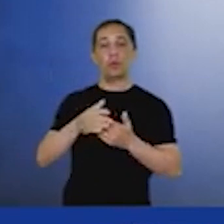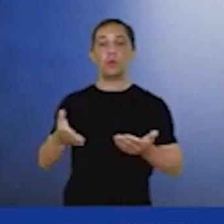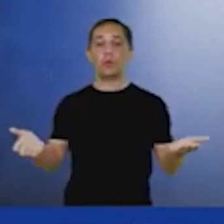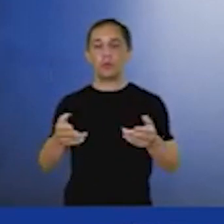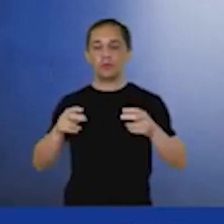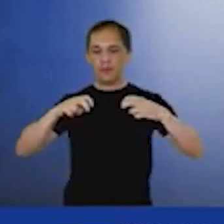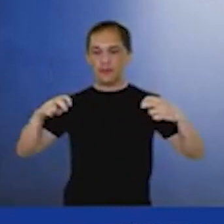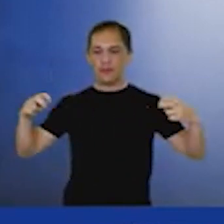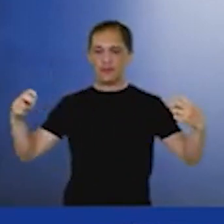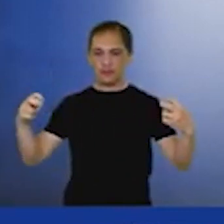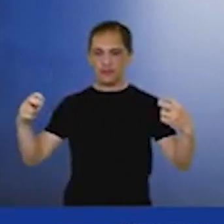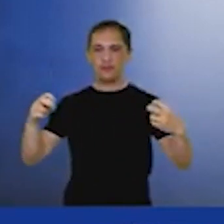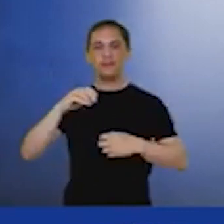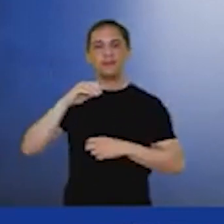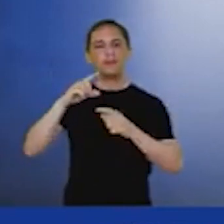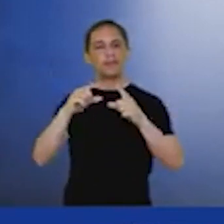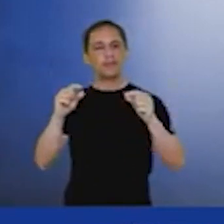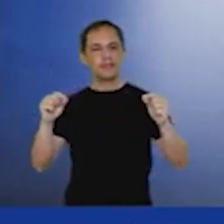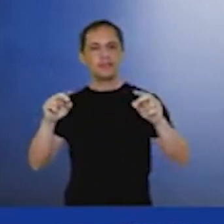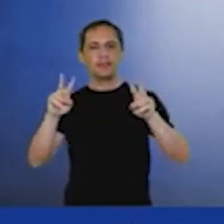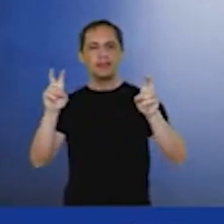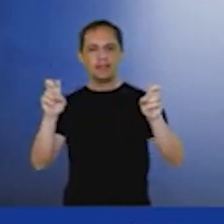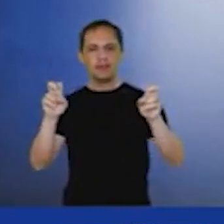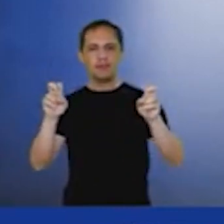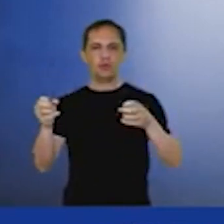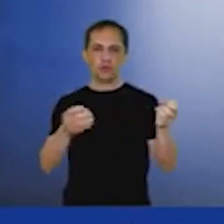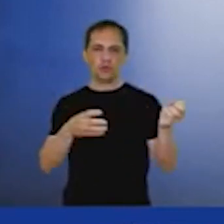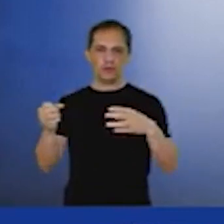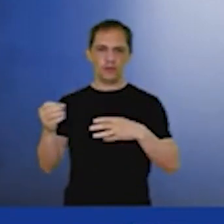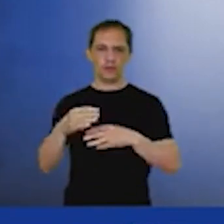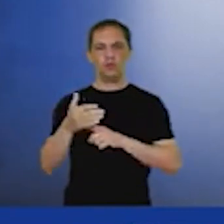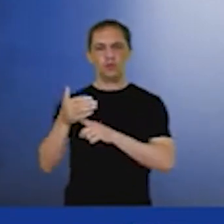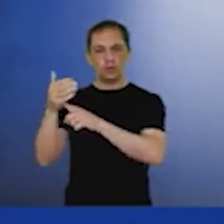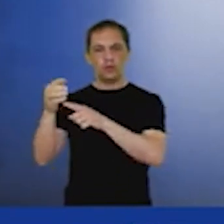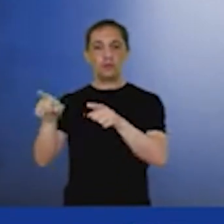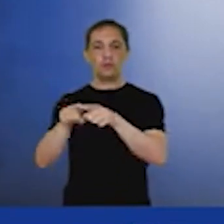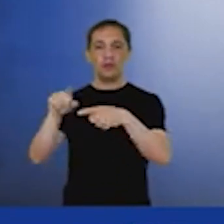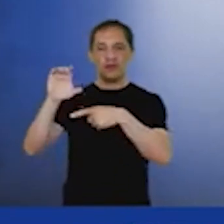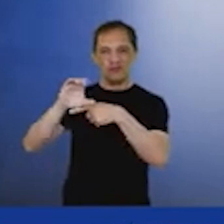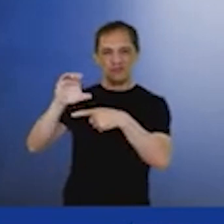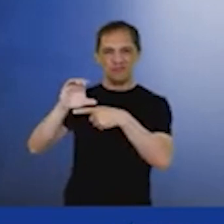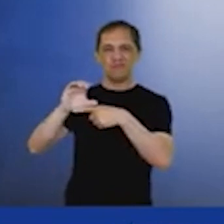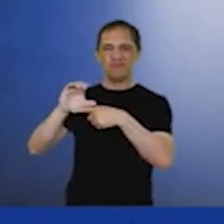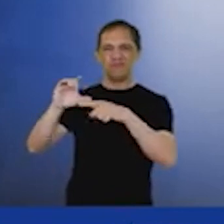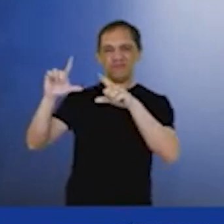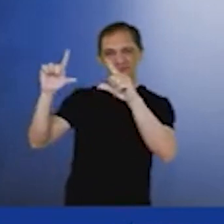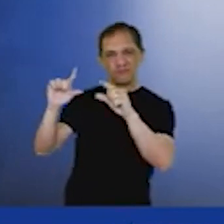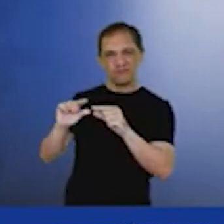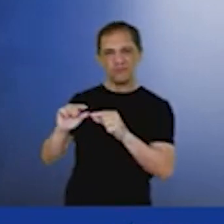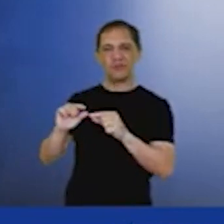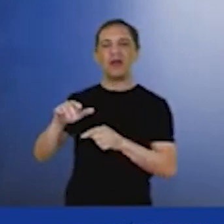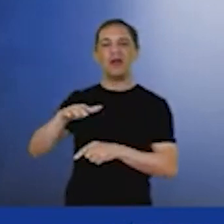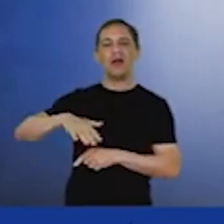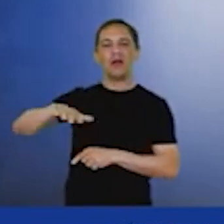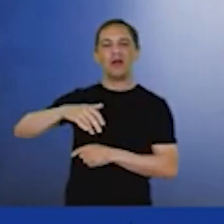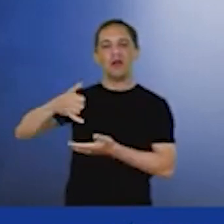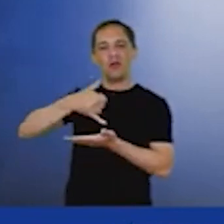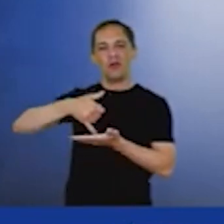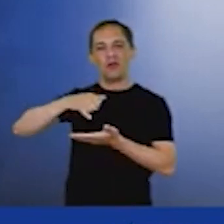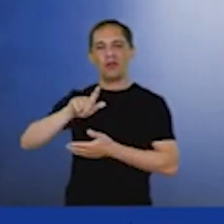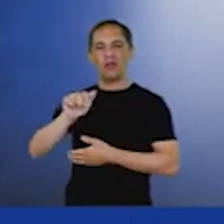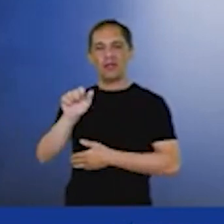Brasília, sobre o tema inovações tecnológicas e descarbonização no setor de óleo e gás, estão presentes os